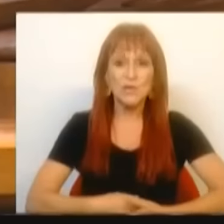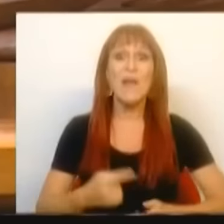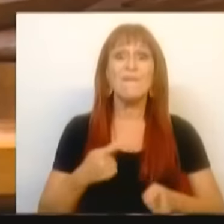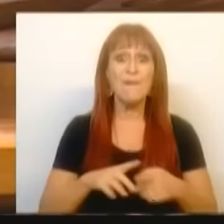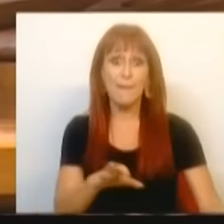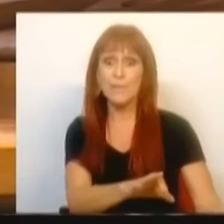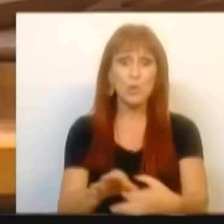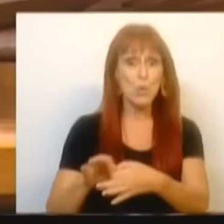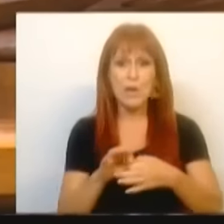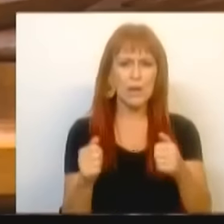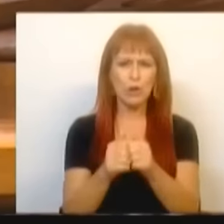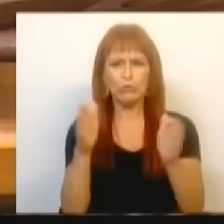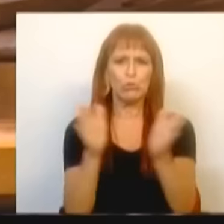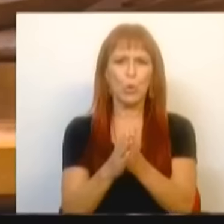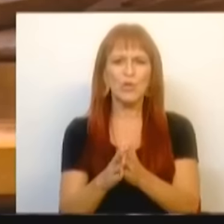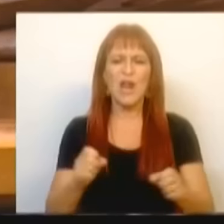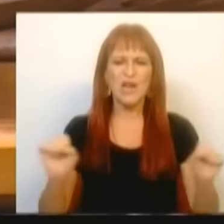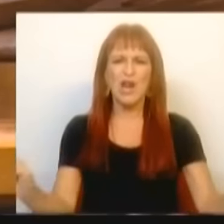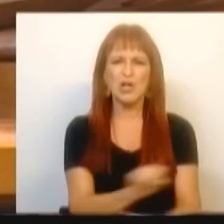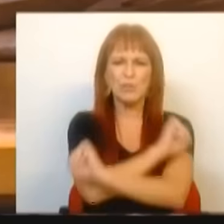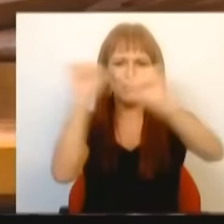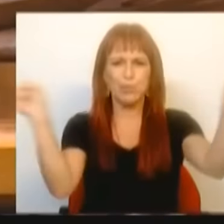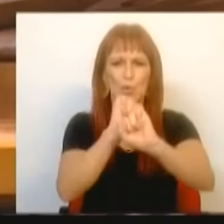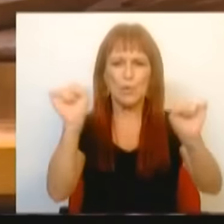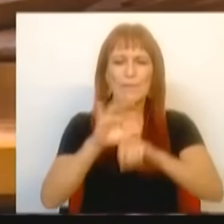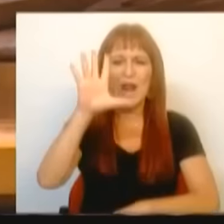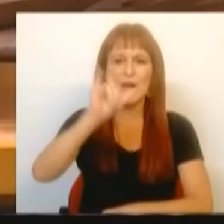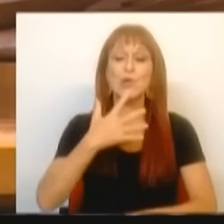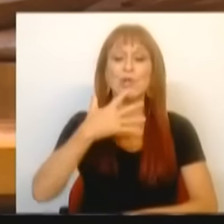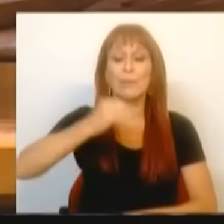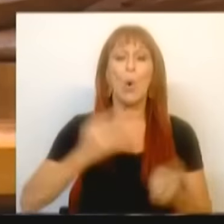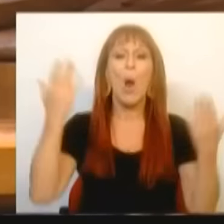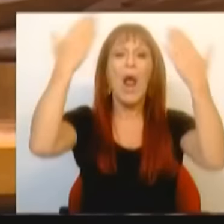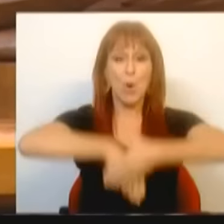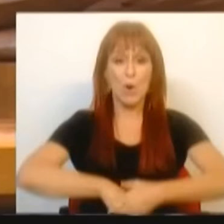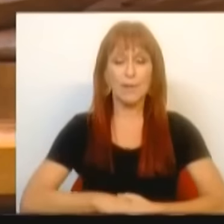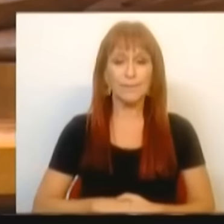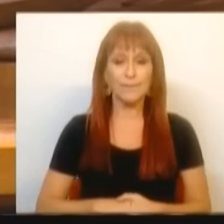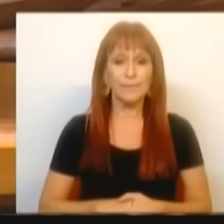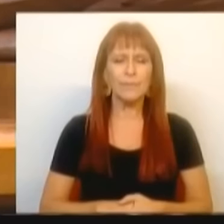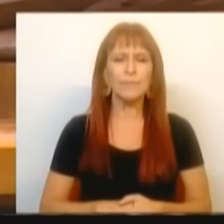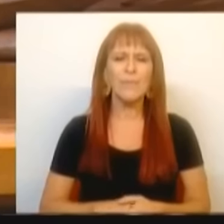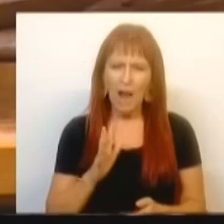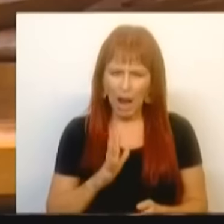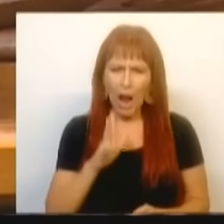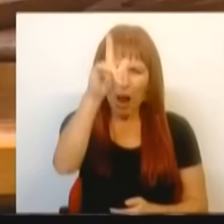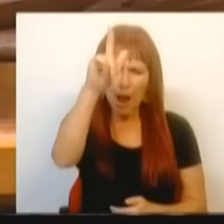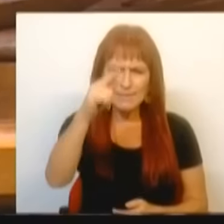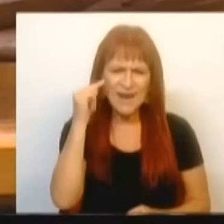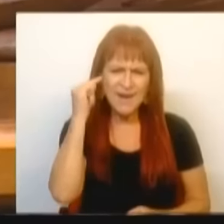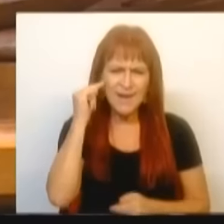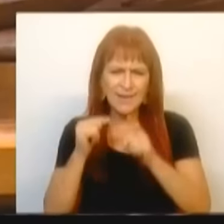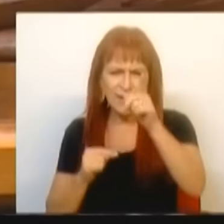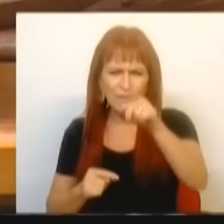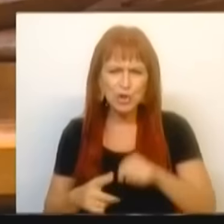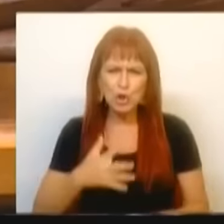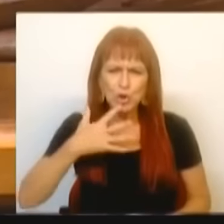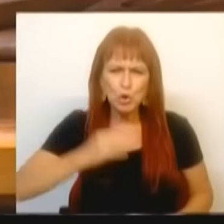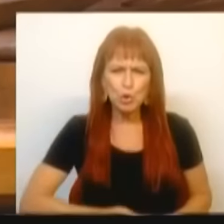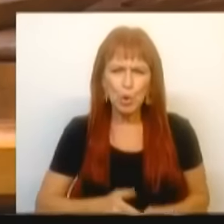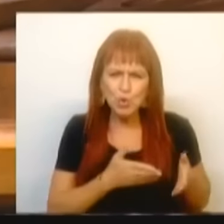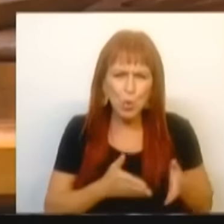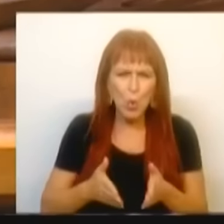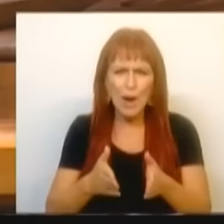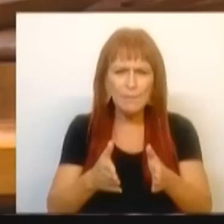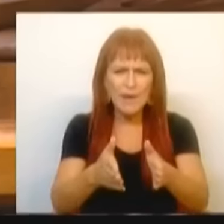nos unir todos e explodir Lisboa inteira esta noite. Amanhã, quinta-feira, todos os caminhos são